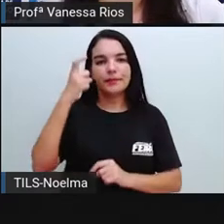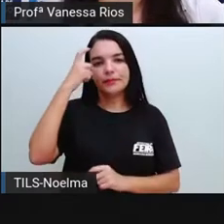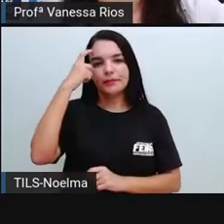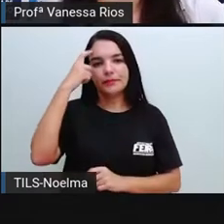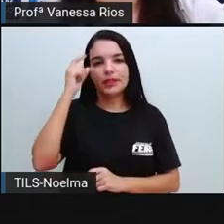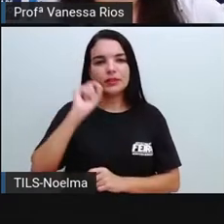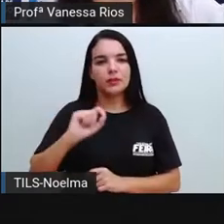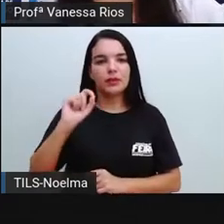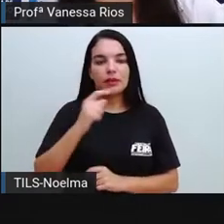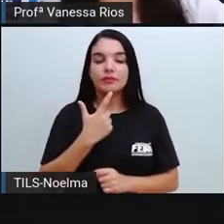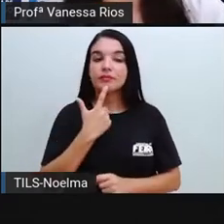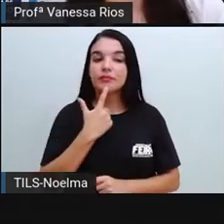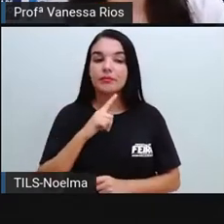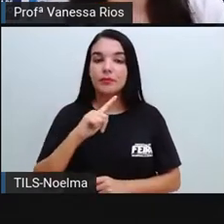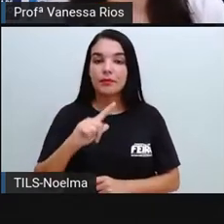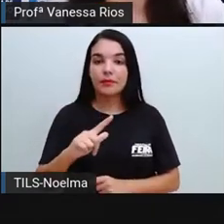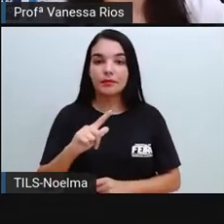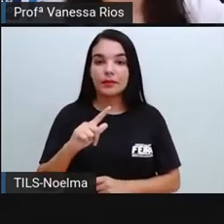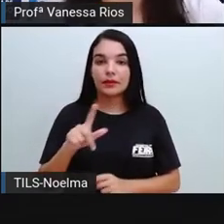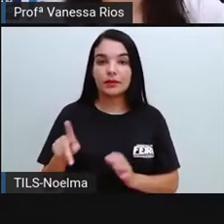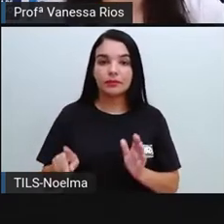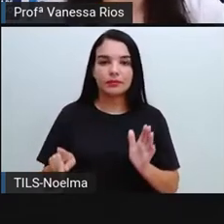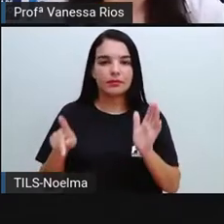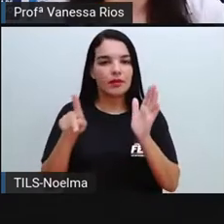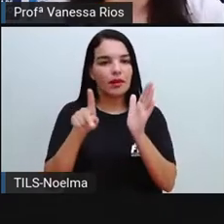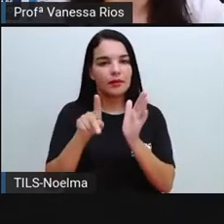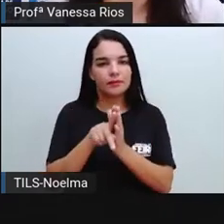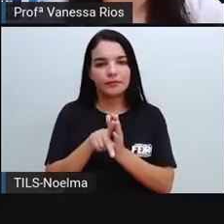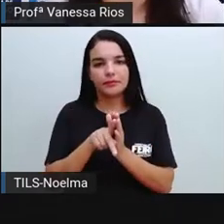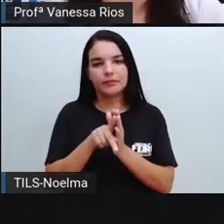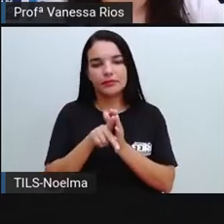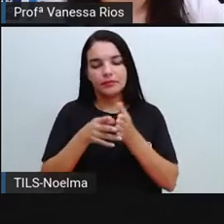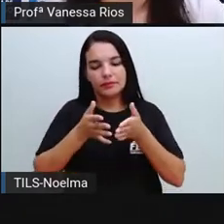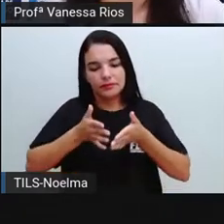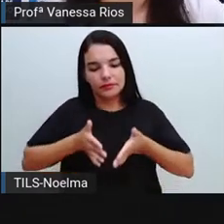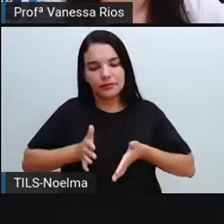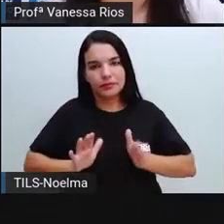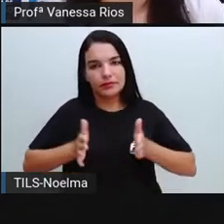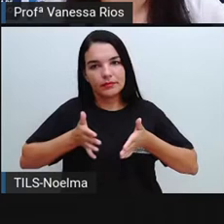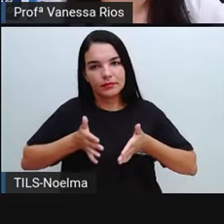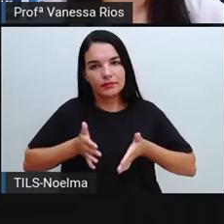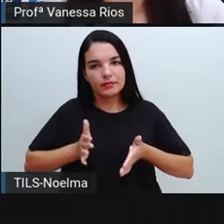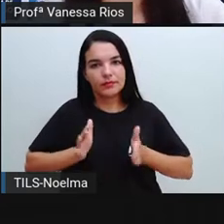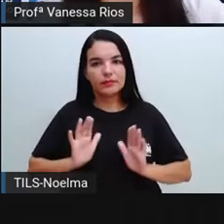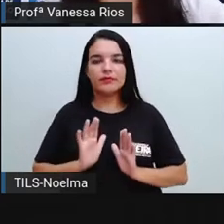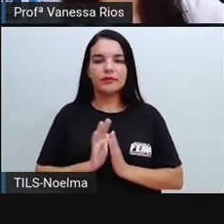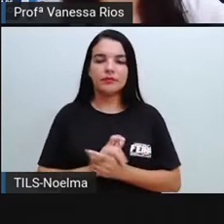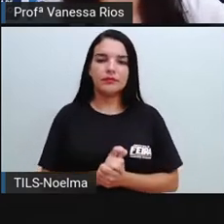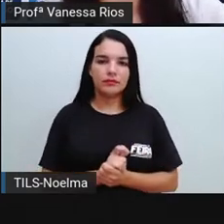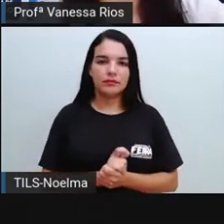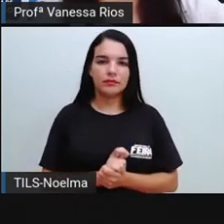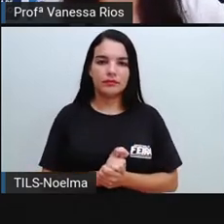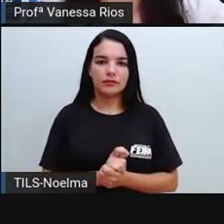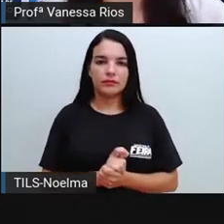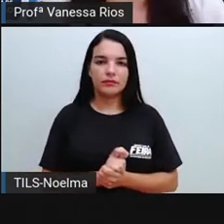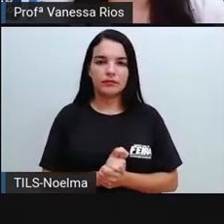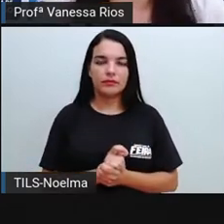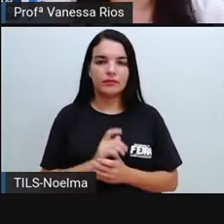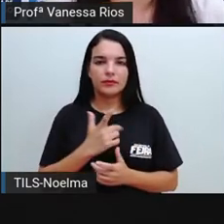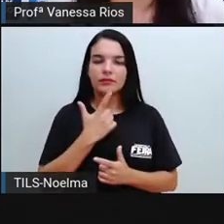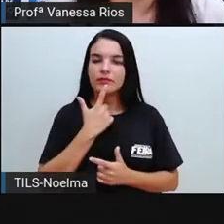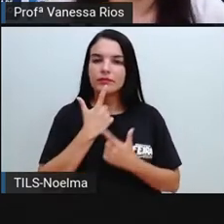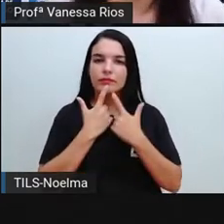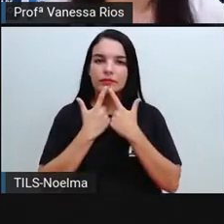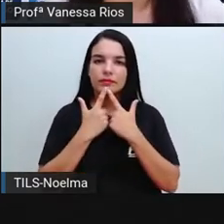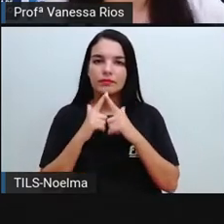língua materna, a gente tem que pensar aí que a língua materna se refere à linguagem que nós aprendemos não só com